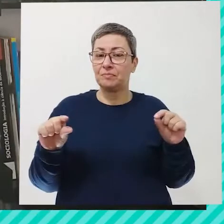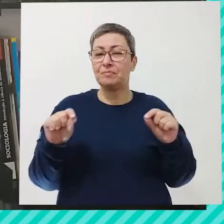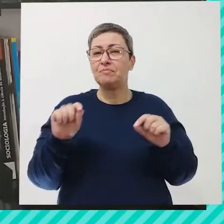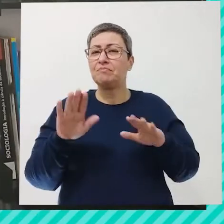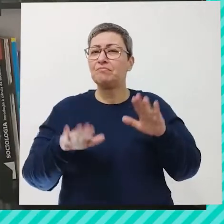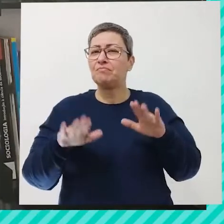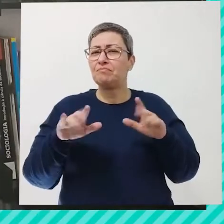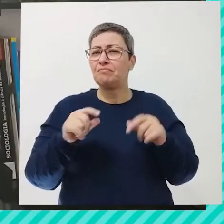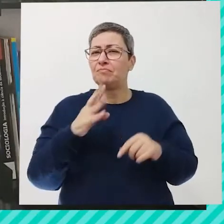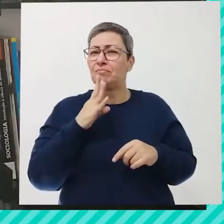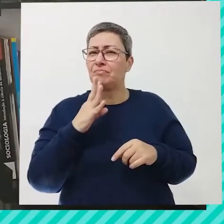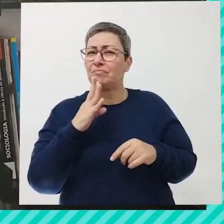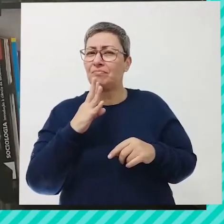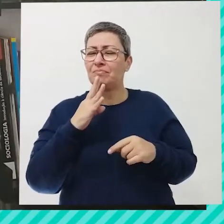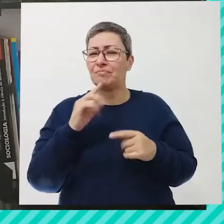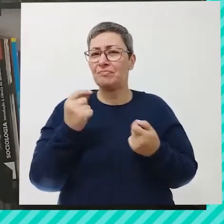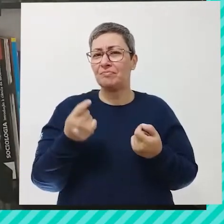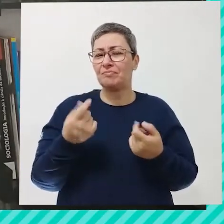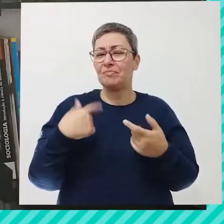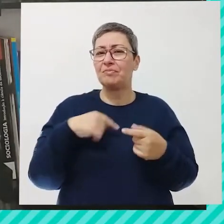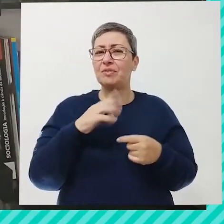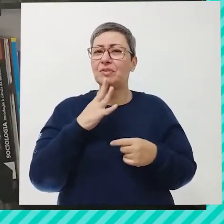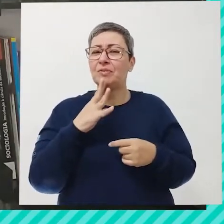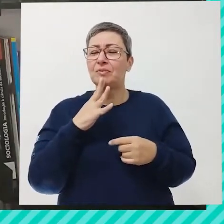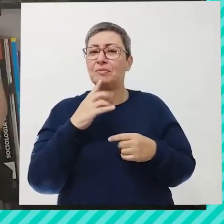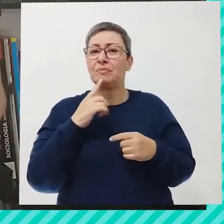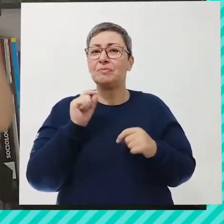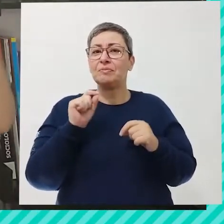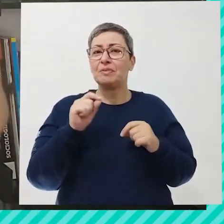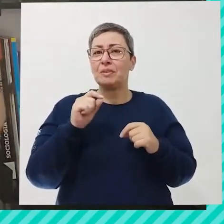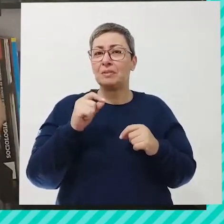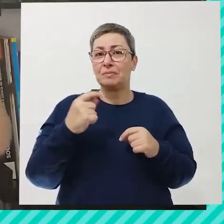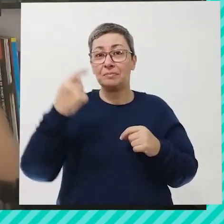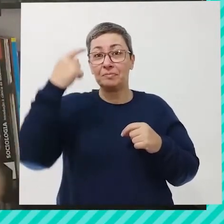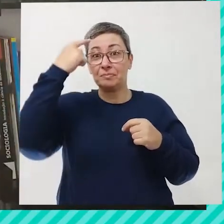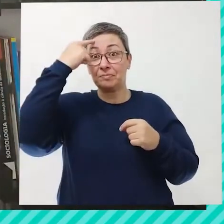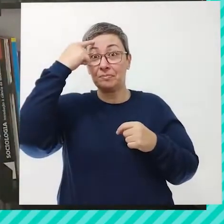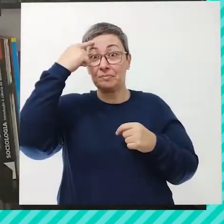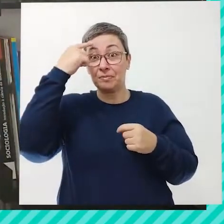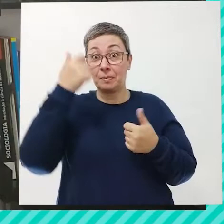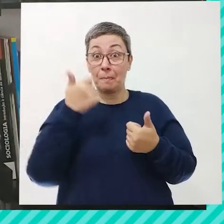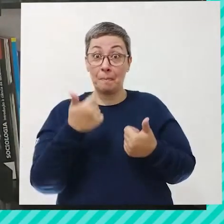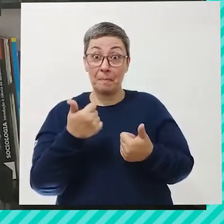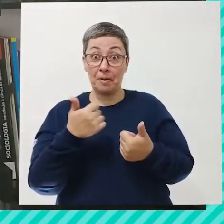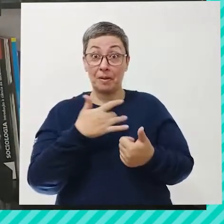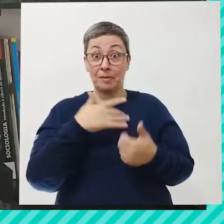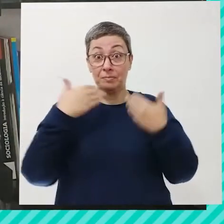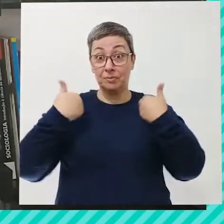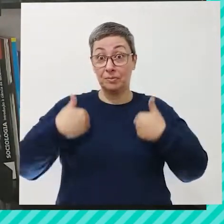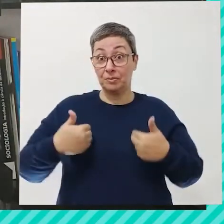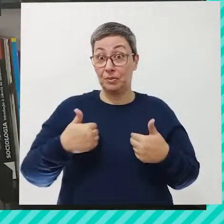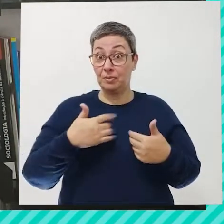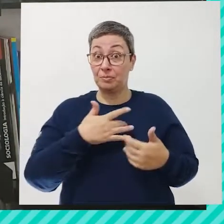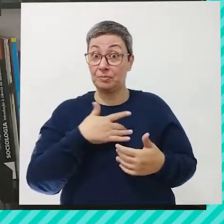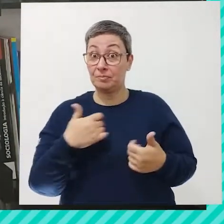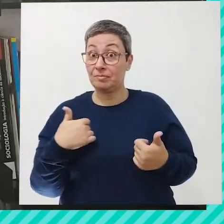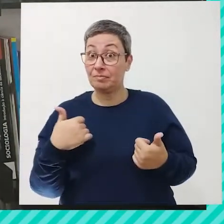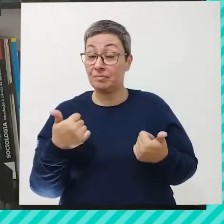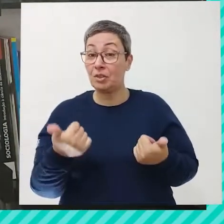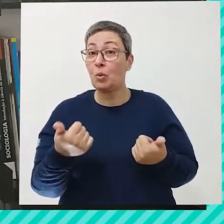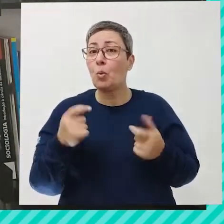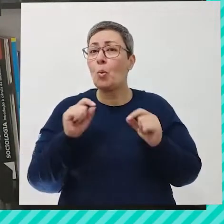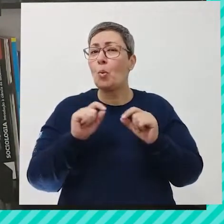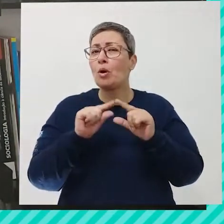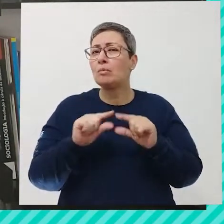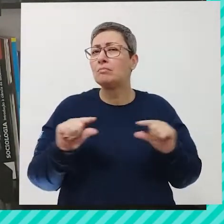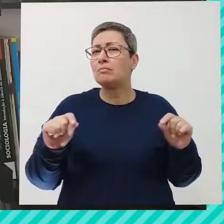vocês já tenham ouvido falar aí. Quem já ouviu falar que mente são, corpo são? É, o que que